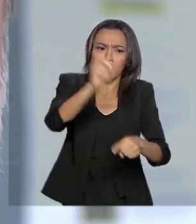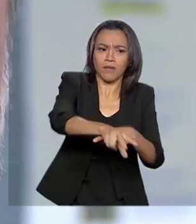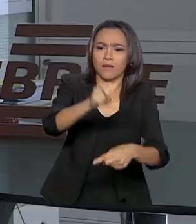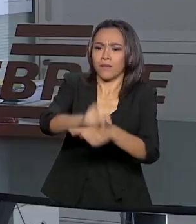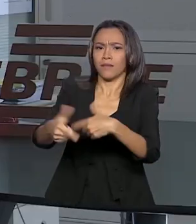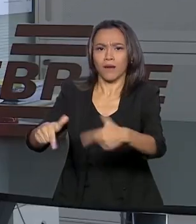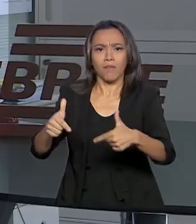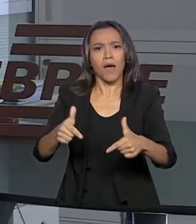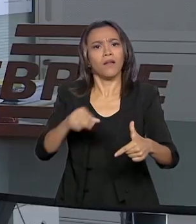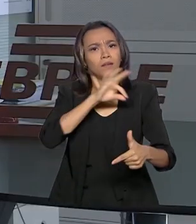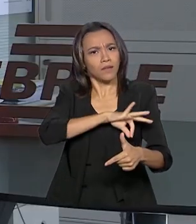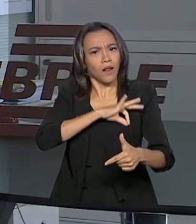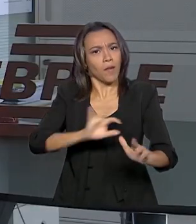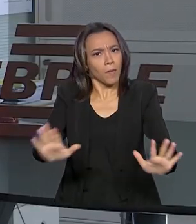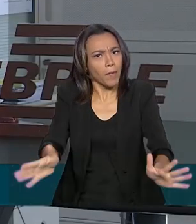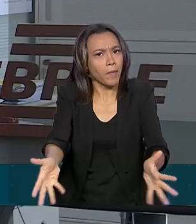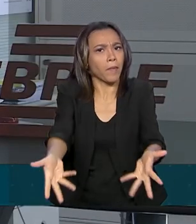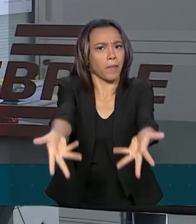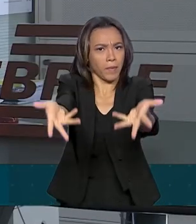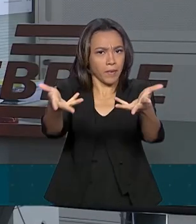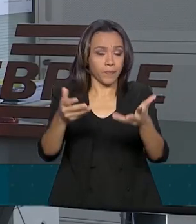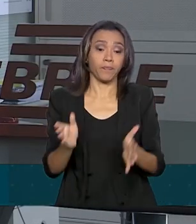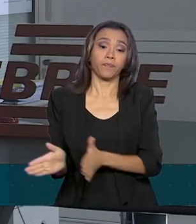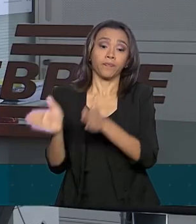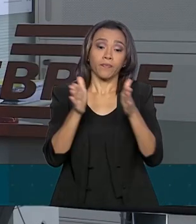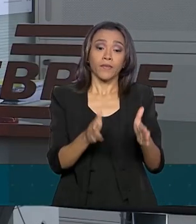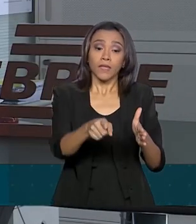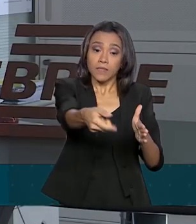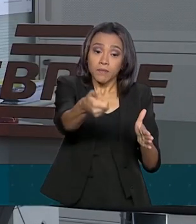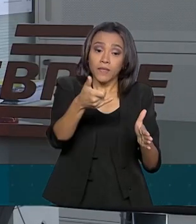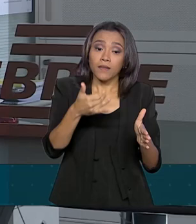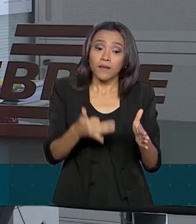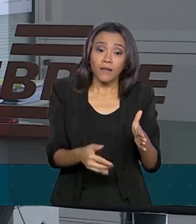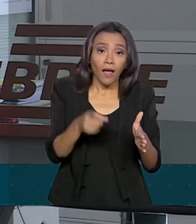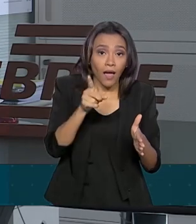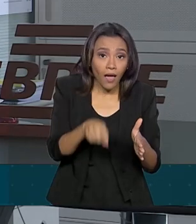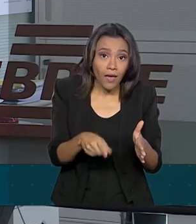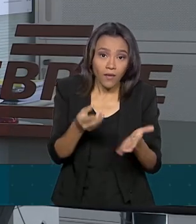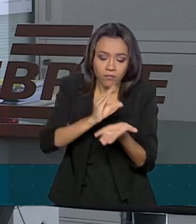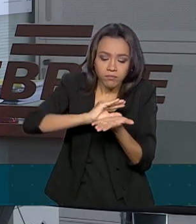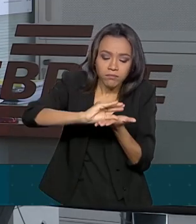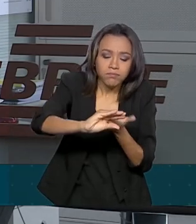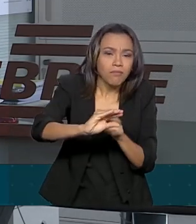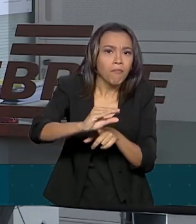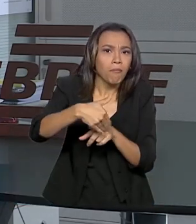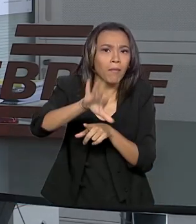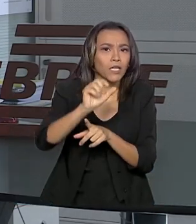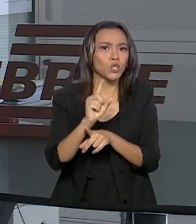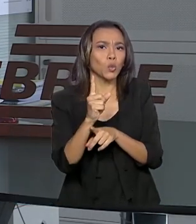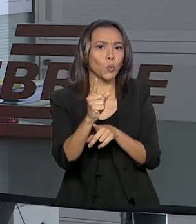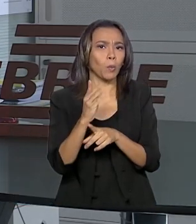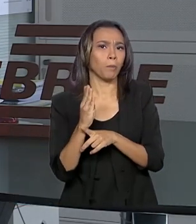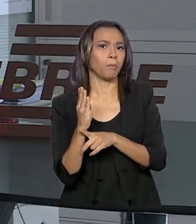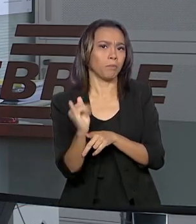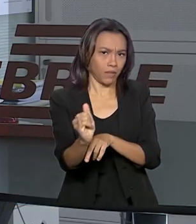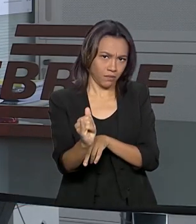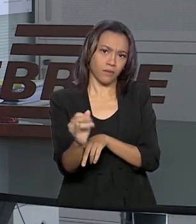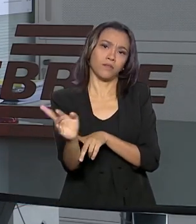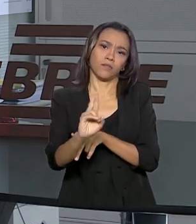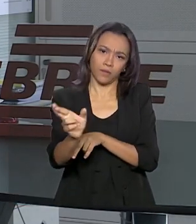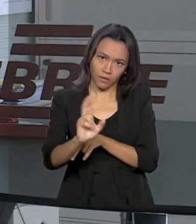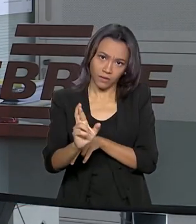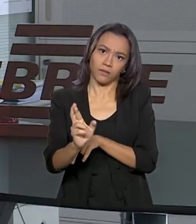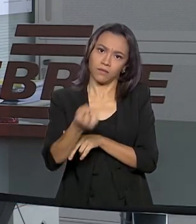empregos. Esse é um investimento, vamos dizer assim, que supera um bilhão de reais. É um investimento robusto.